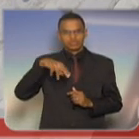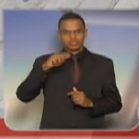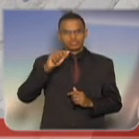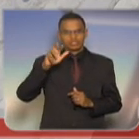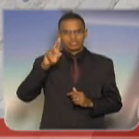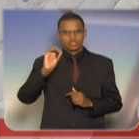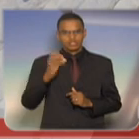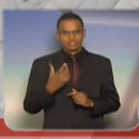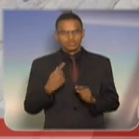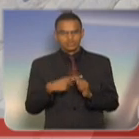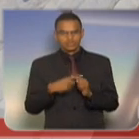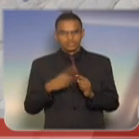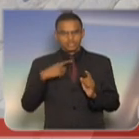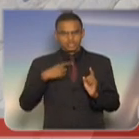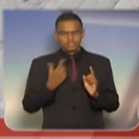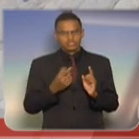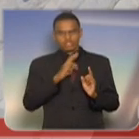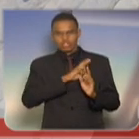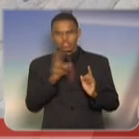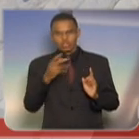do coronel Brilhante Ustra,